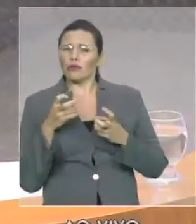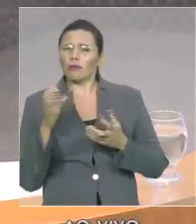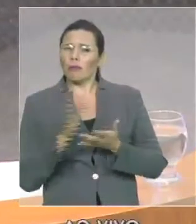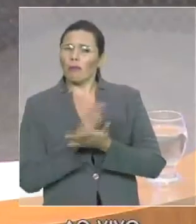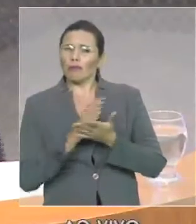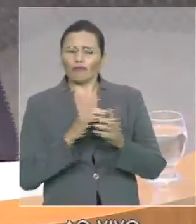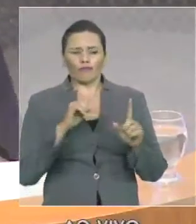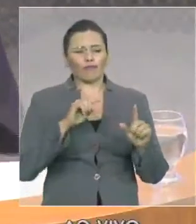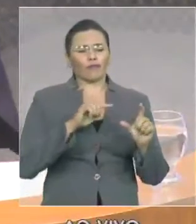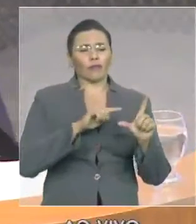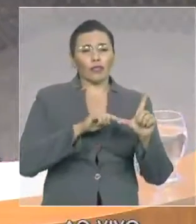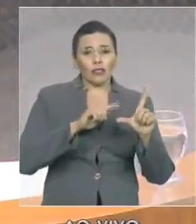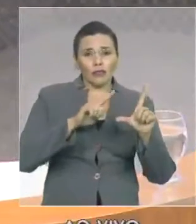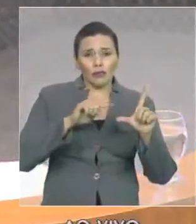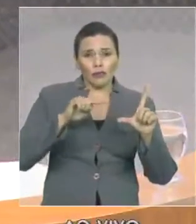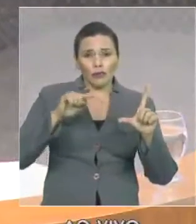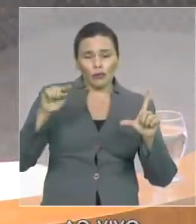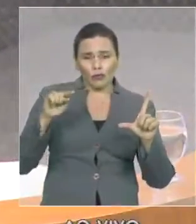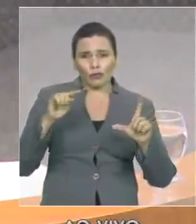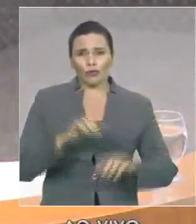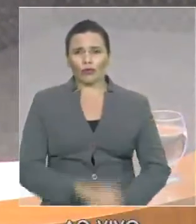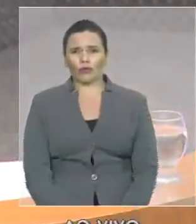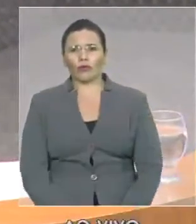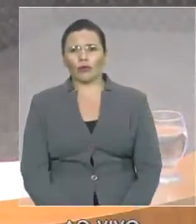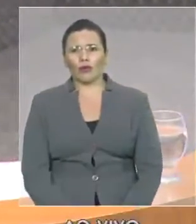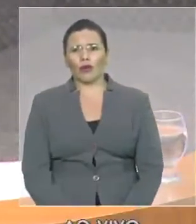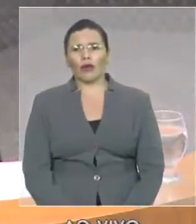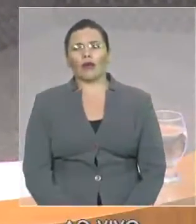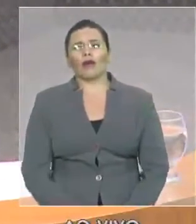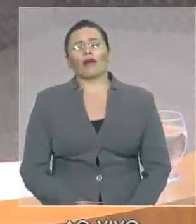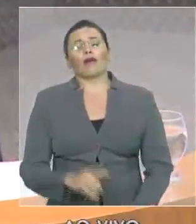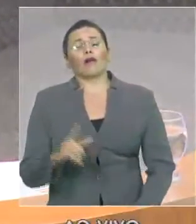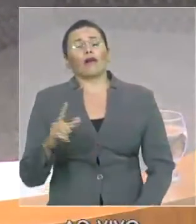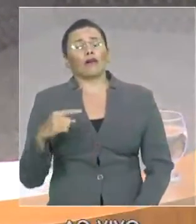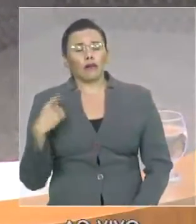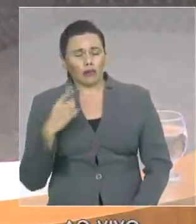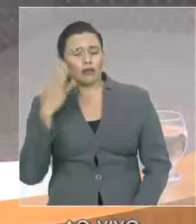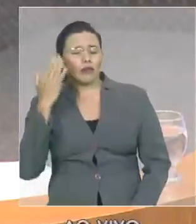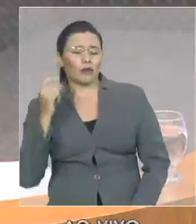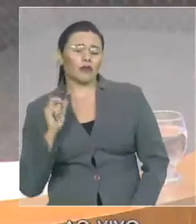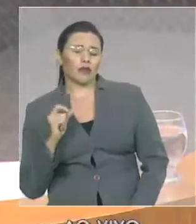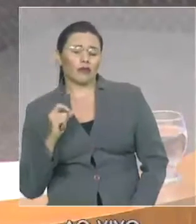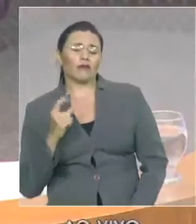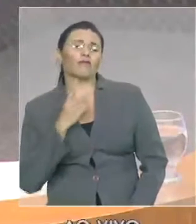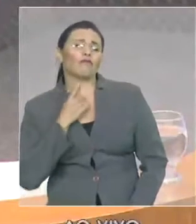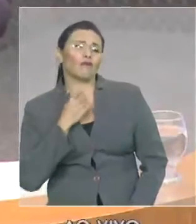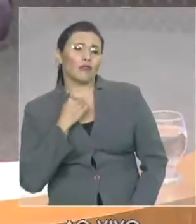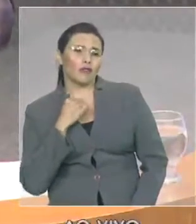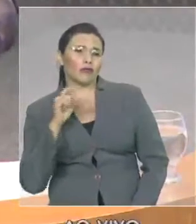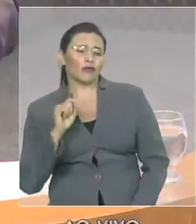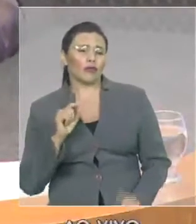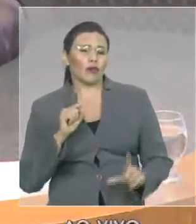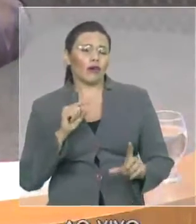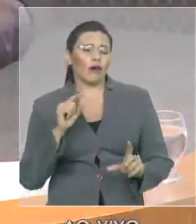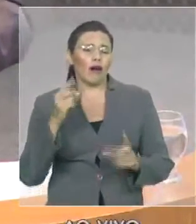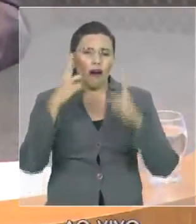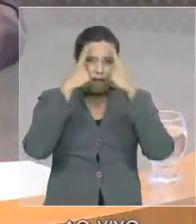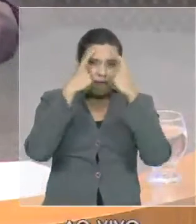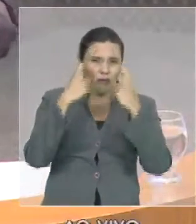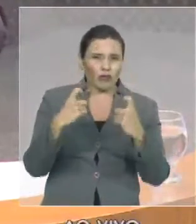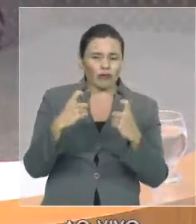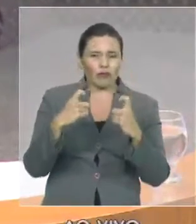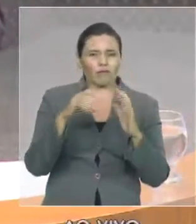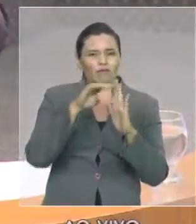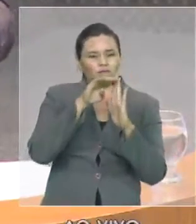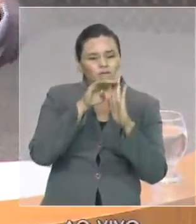está fora daquilo que o governo diz. Nós seguimos determinados parâmetros e convidamos todos a refletirmos quanto